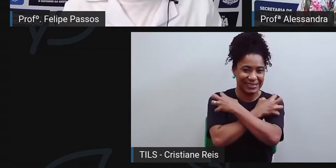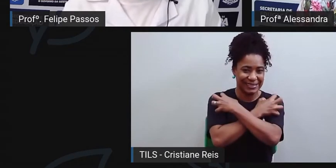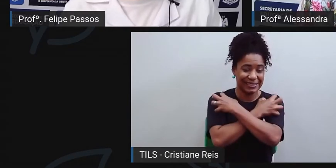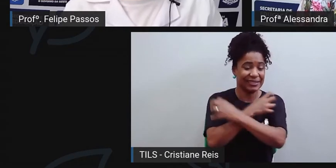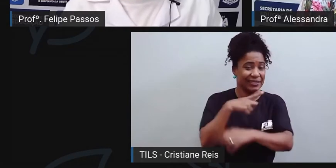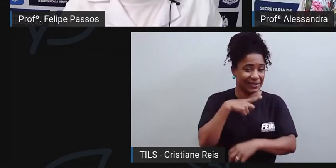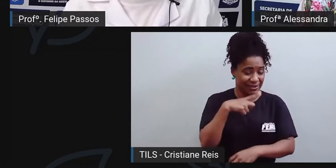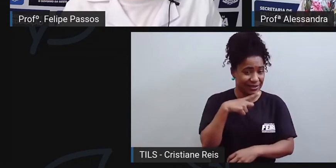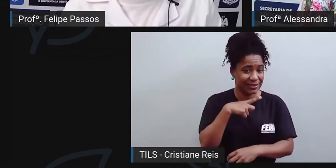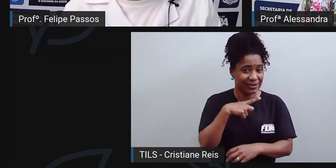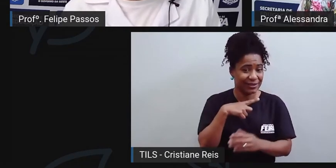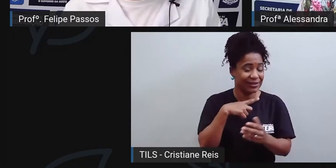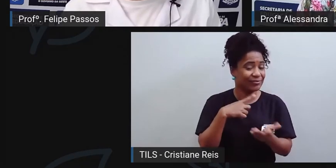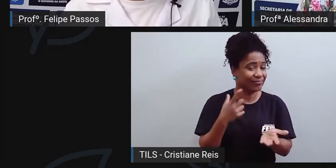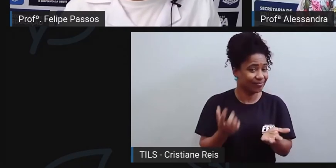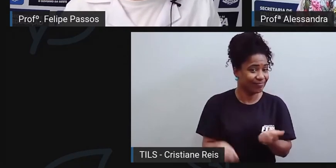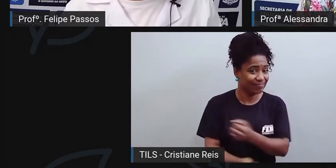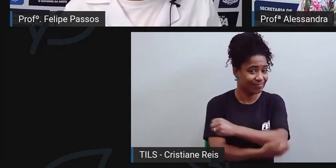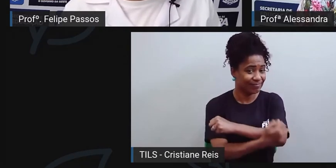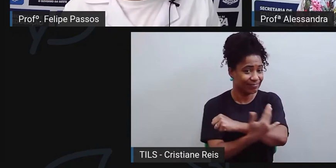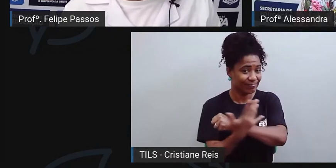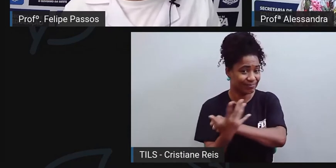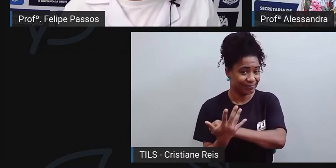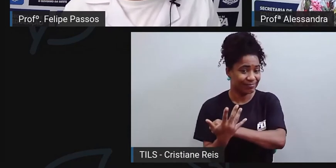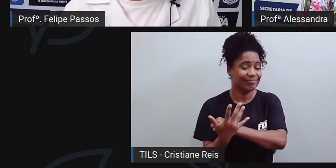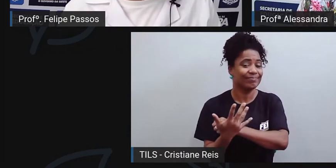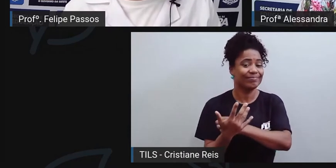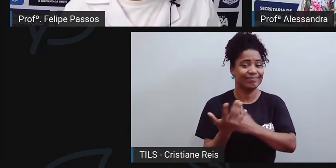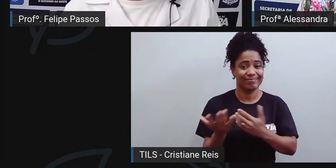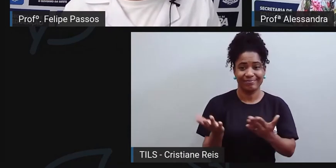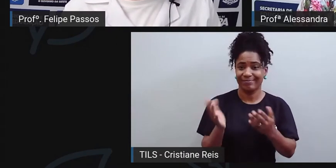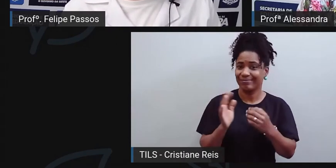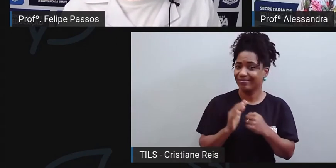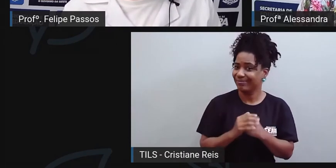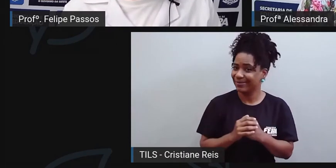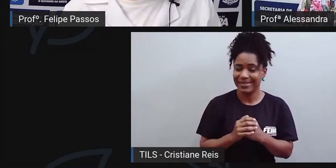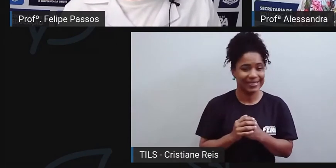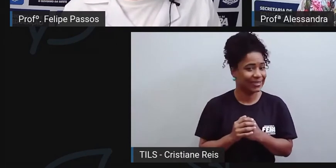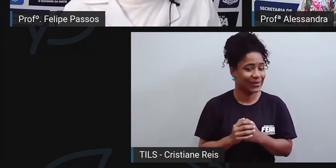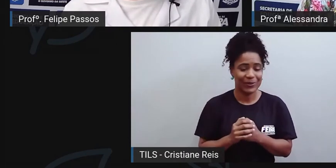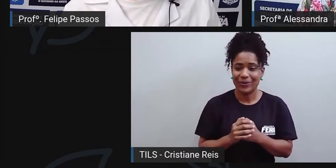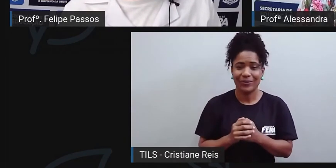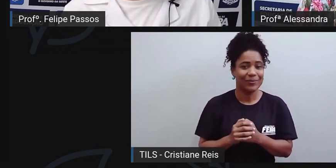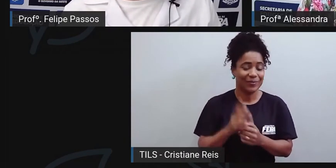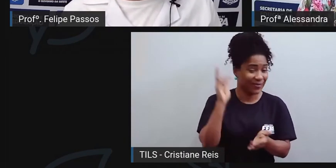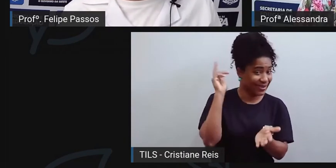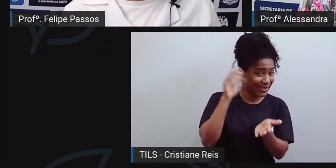cultivado com agrotóxico? Infelizmente, a gente não pode garantir